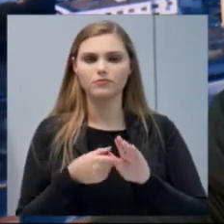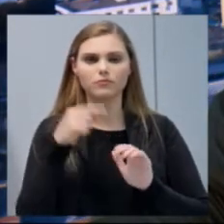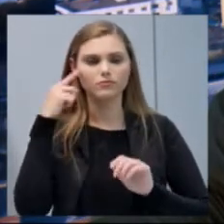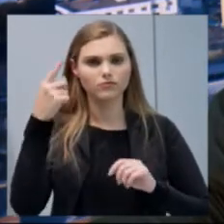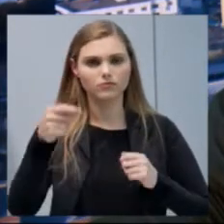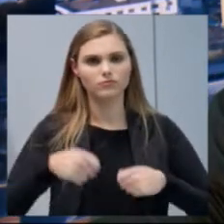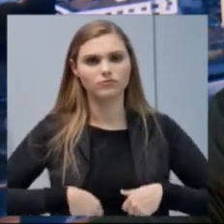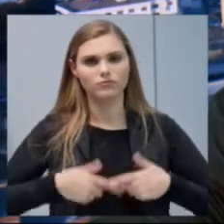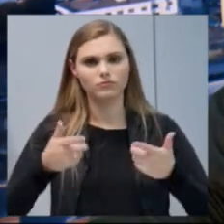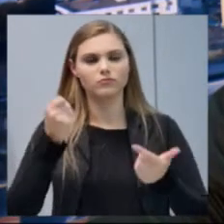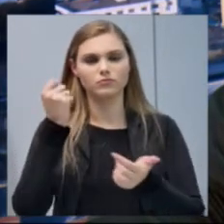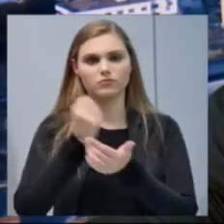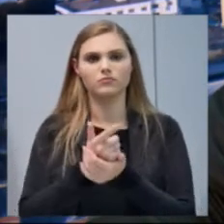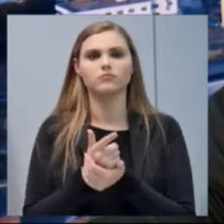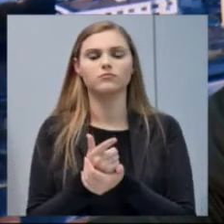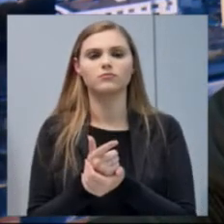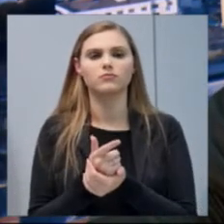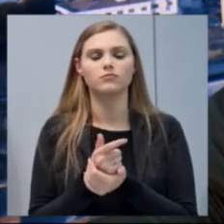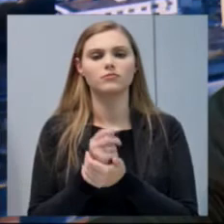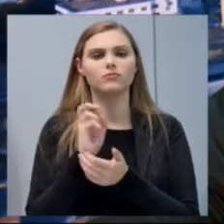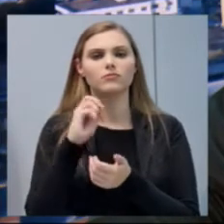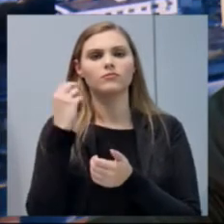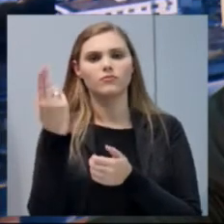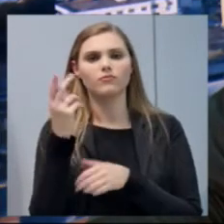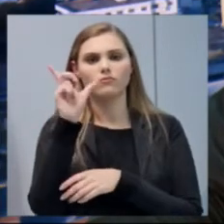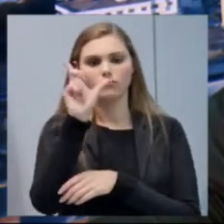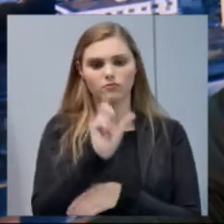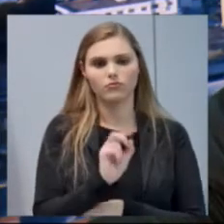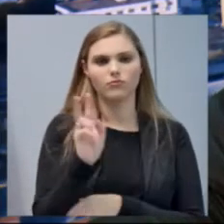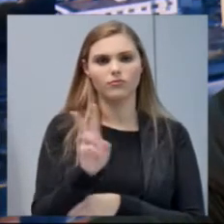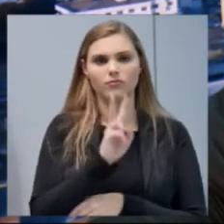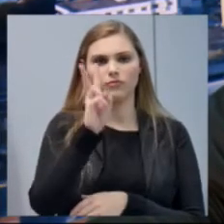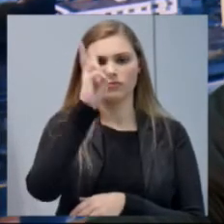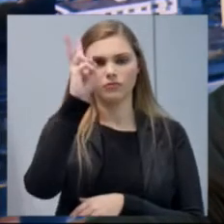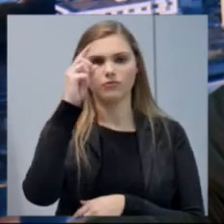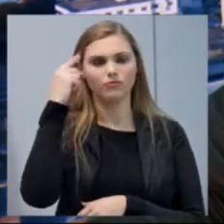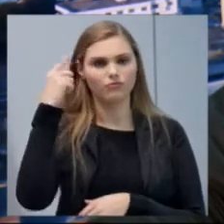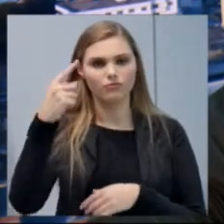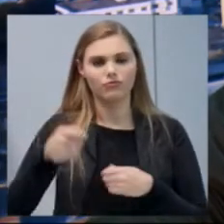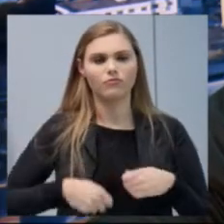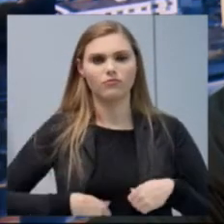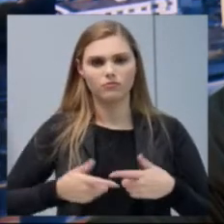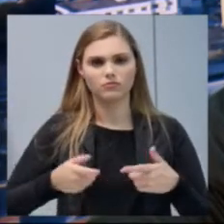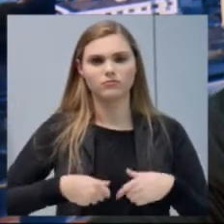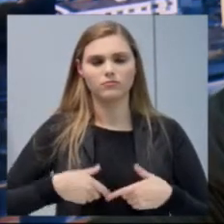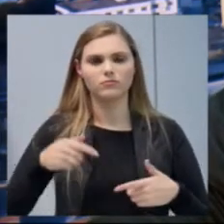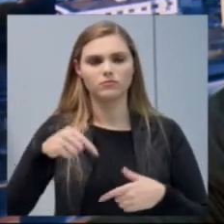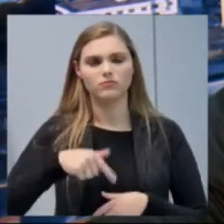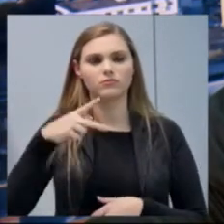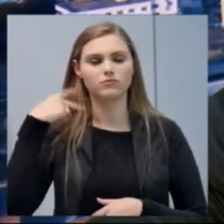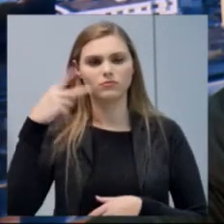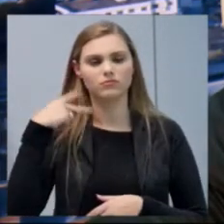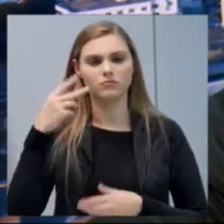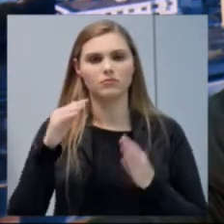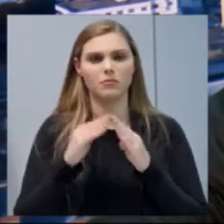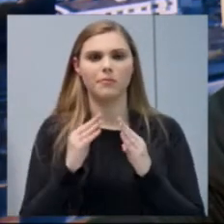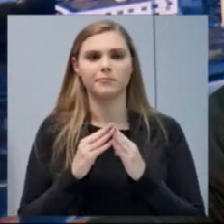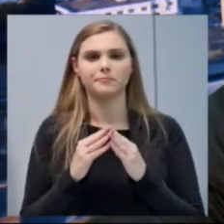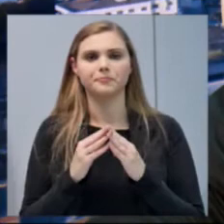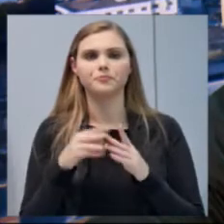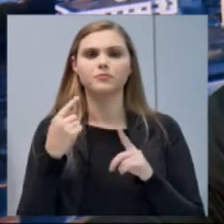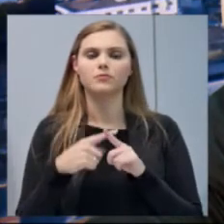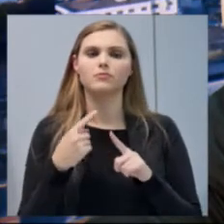com despesas pagas, ou reduzir os valores das diárias dos vereadores desta casa. Porque, convenhamos,